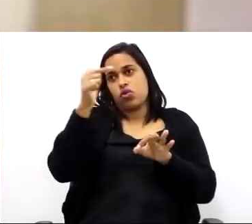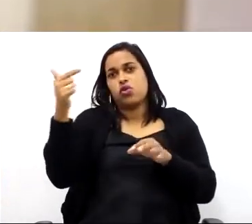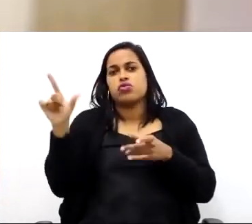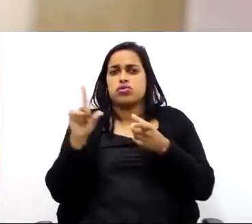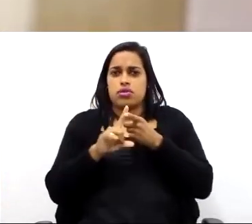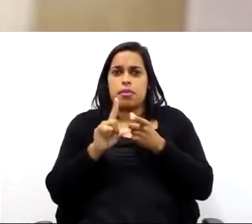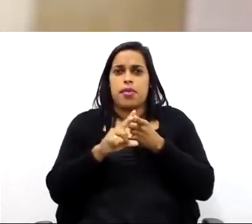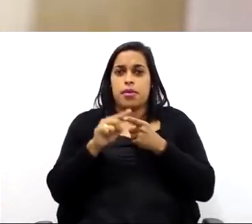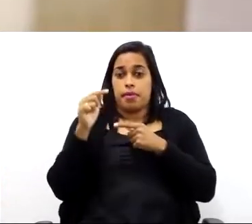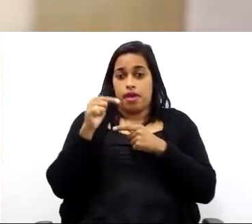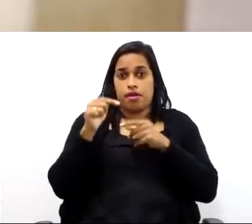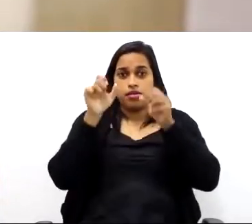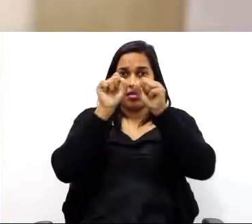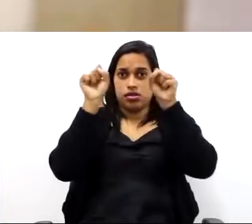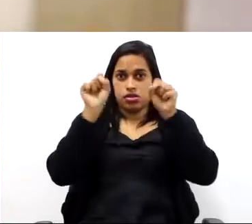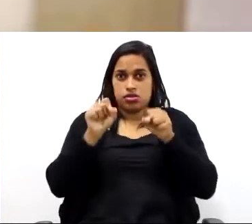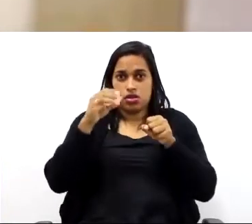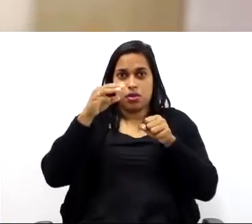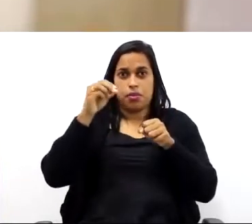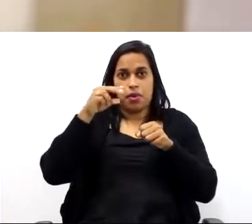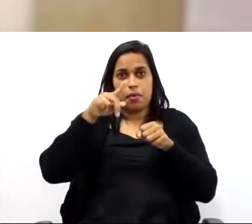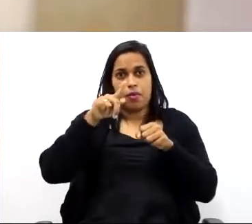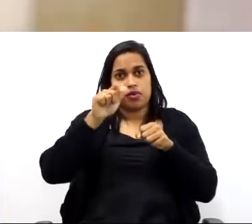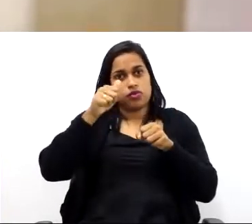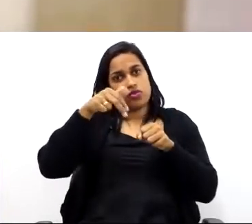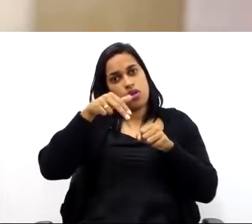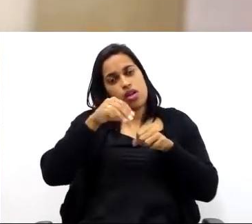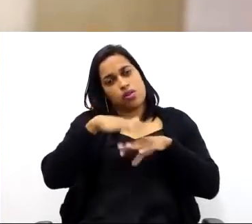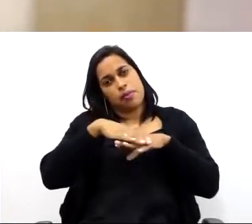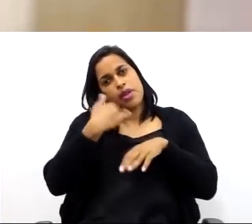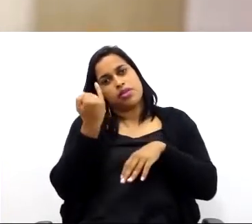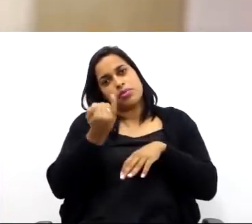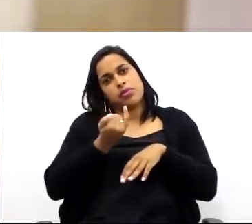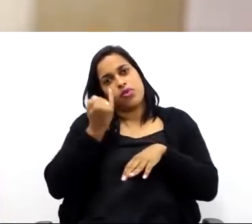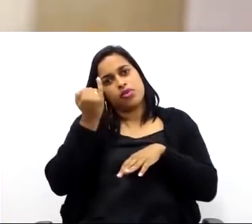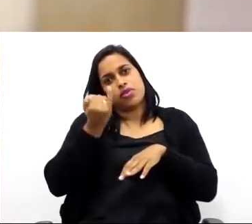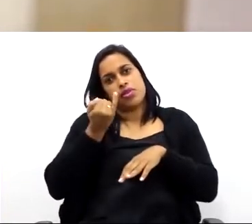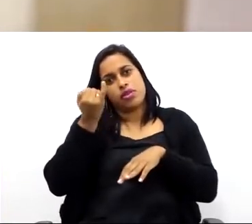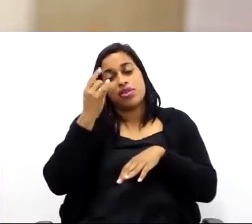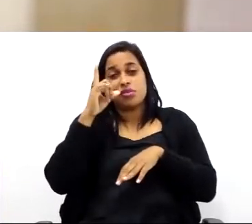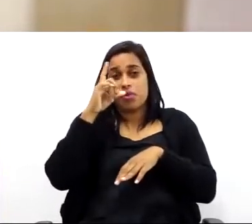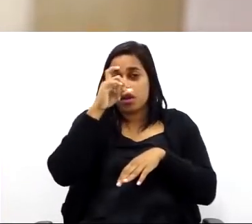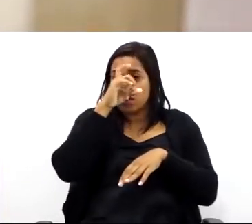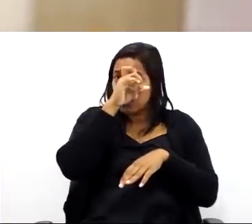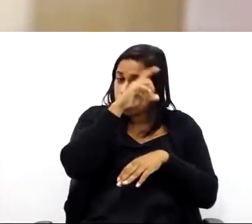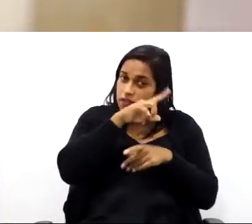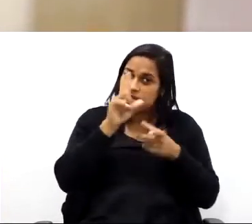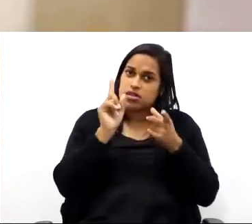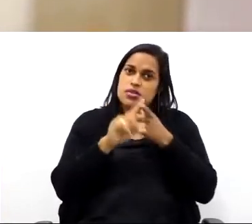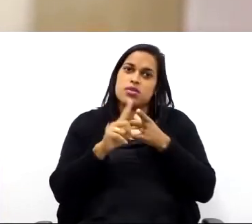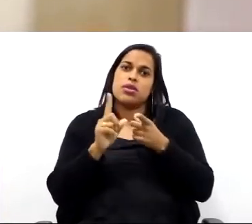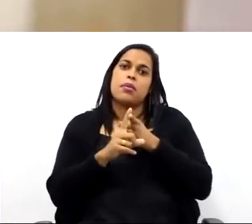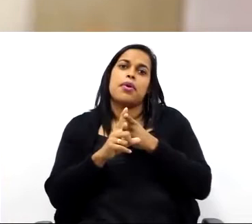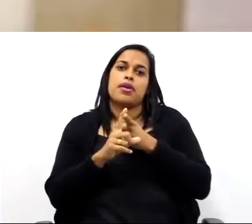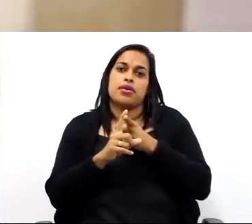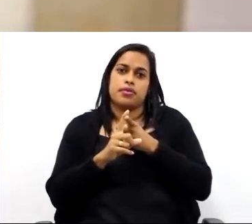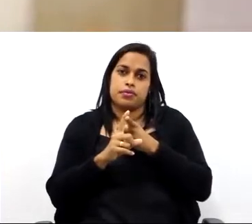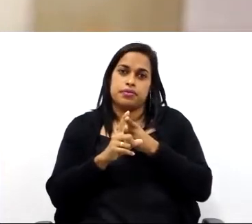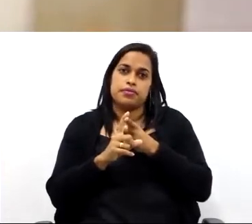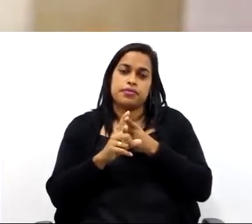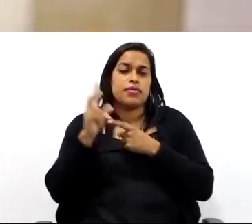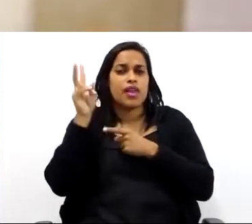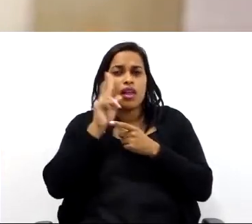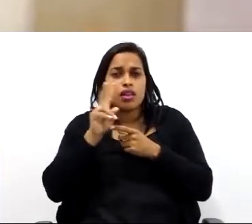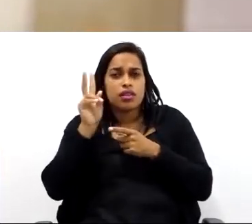desenhos não tenham técnica, mas o sistema mongeano, ele é o mais importante. E também o mais difícil de ser compreendido, talvez.